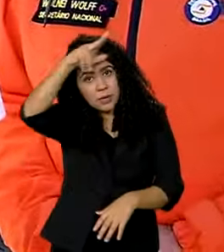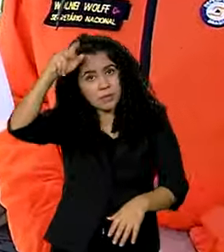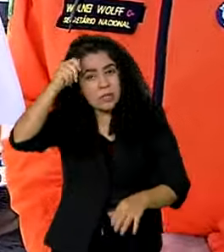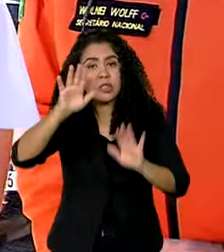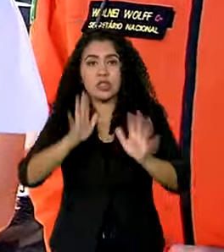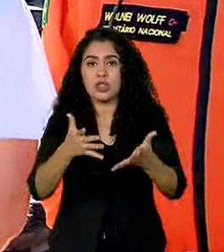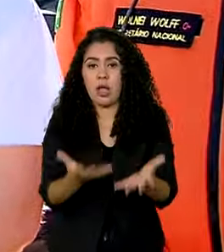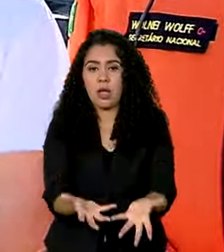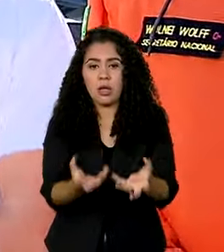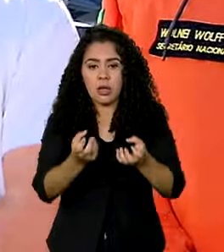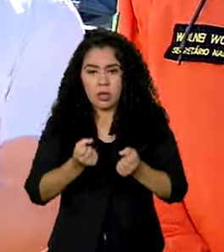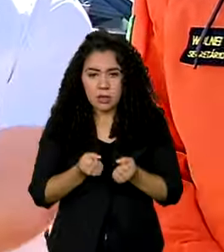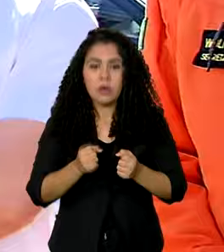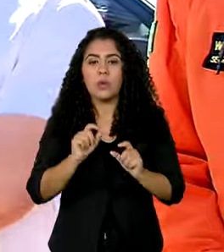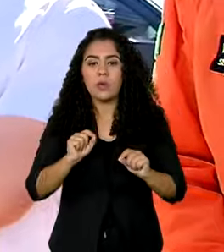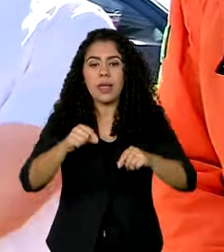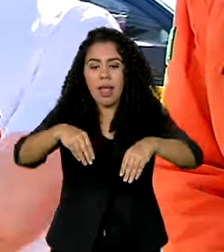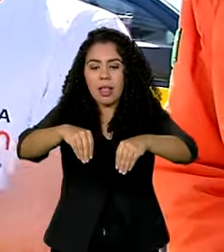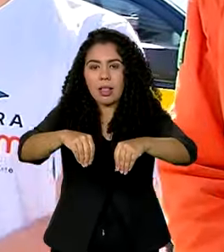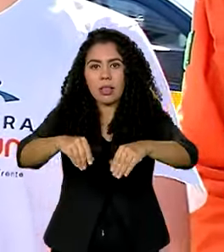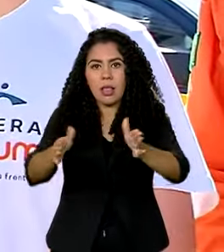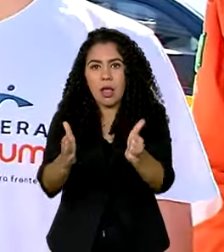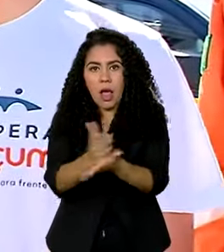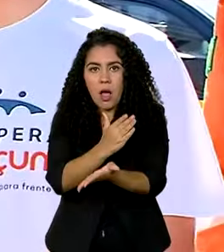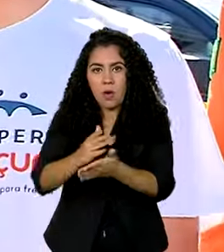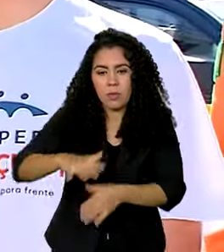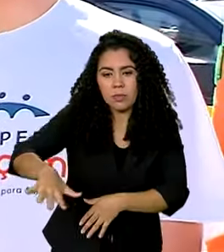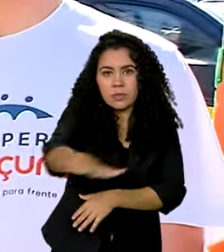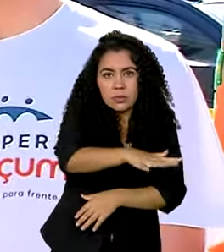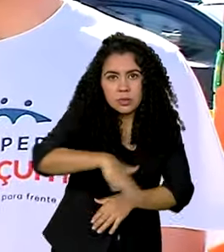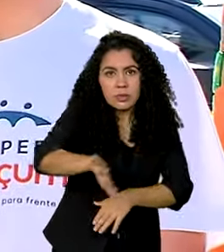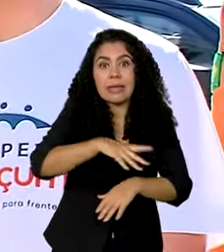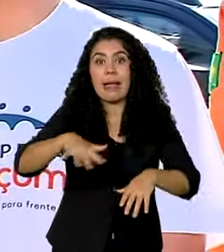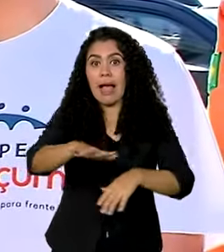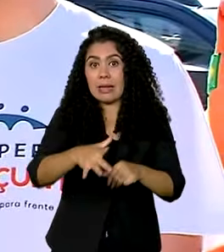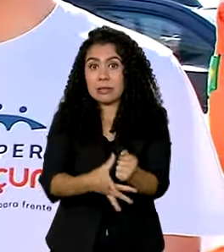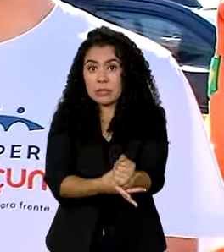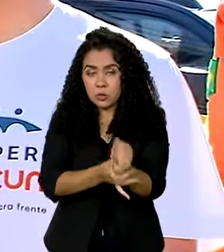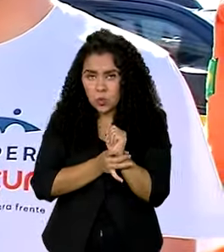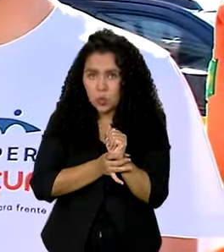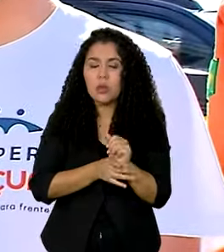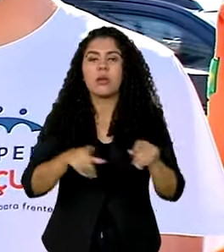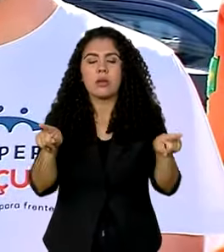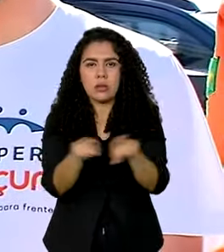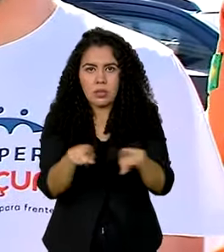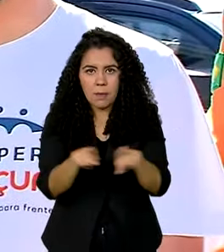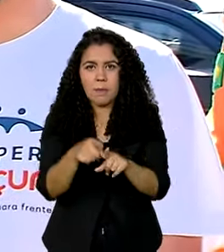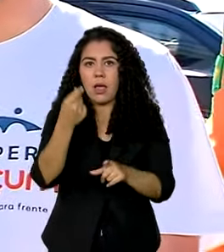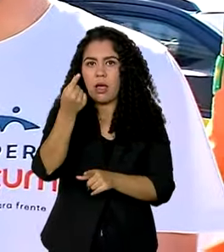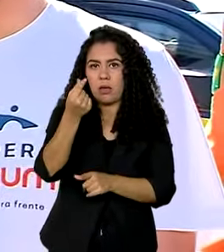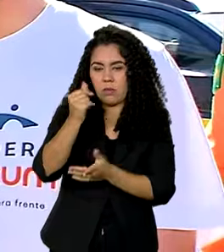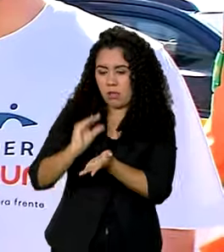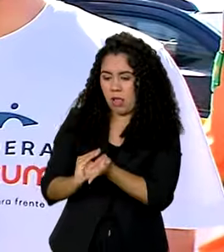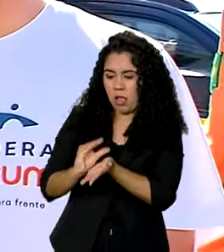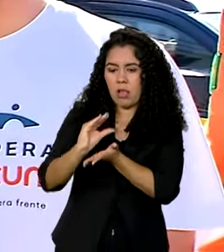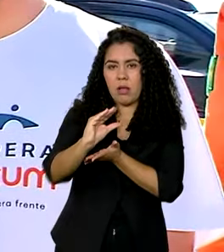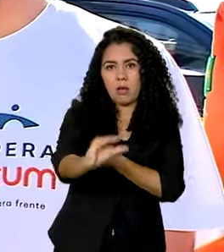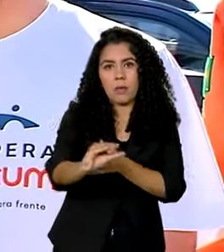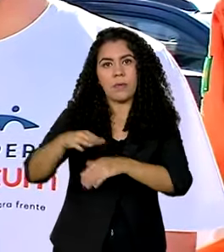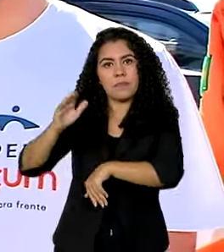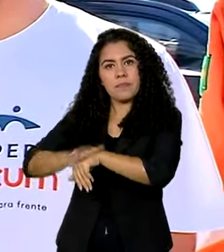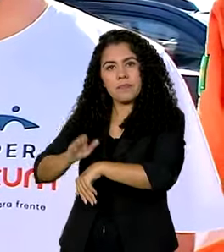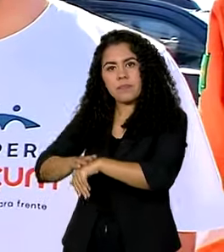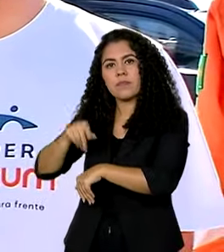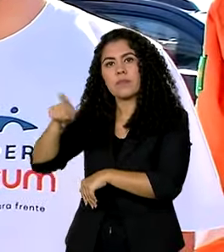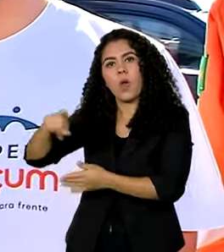através da desapropriação, terrenos em áreas seguras. Já há a destinação do recurso, por conta da defesa civil,